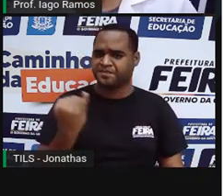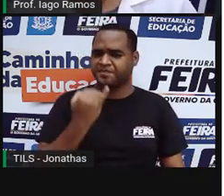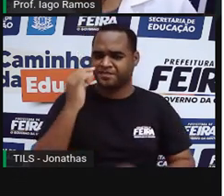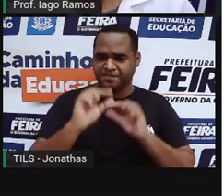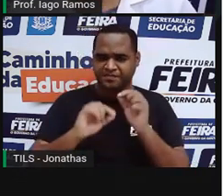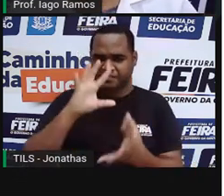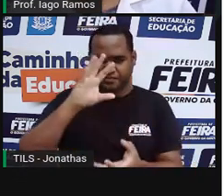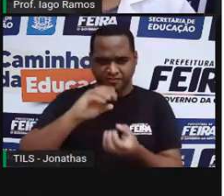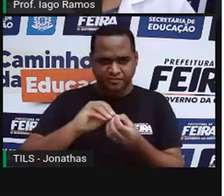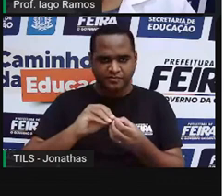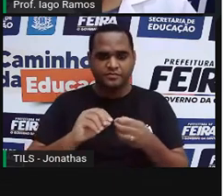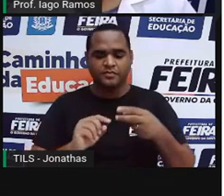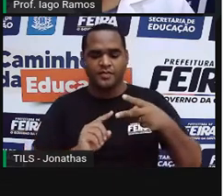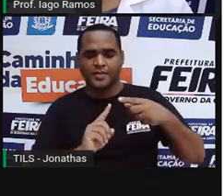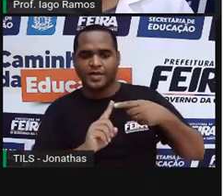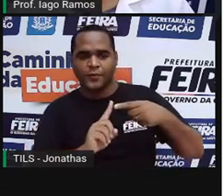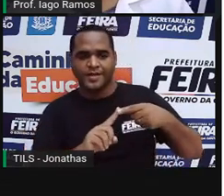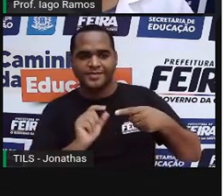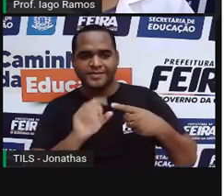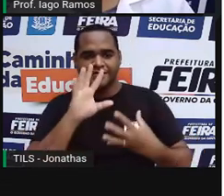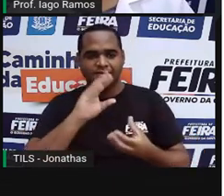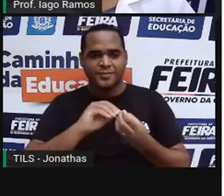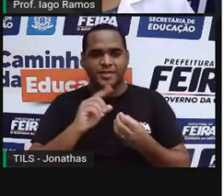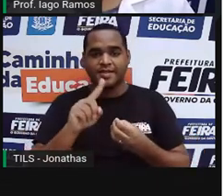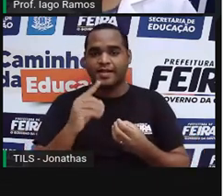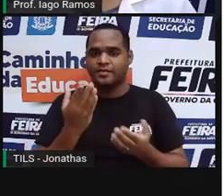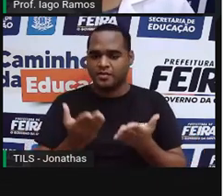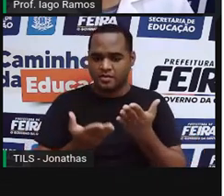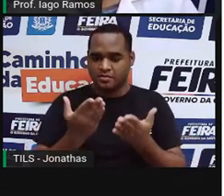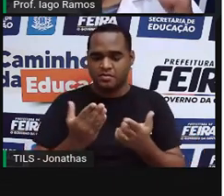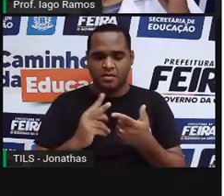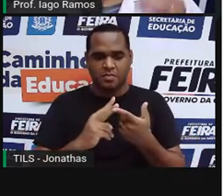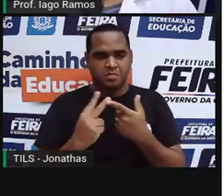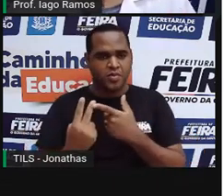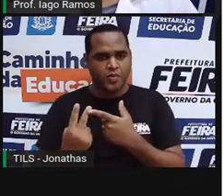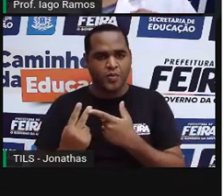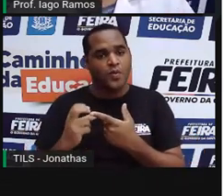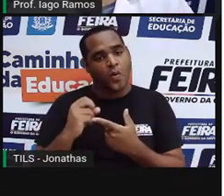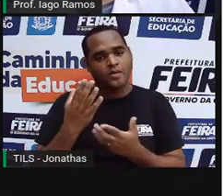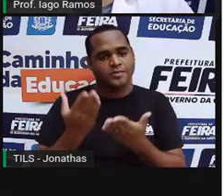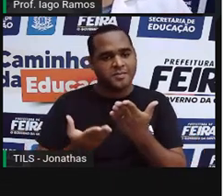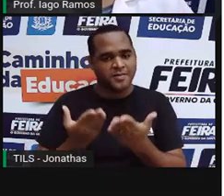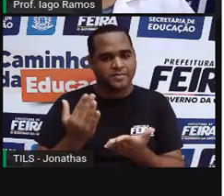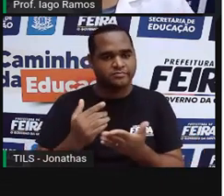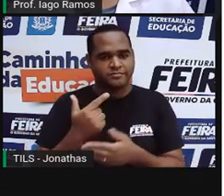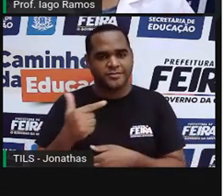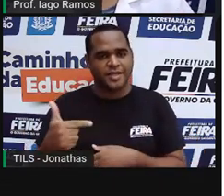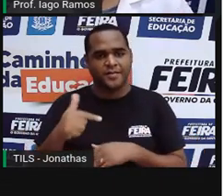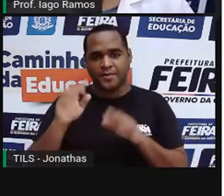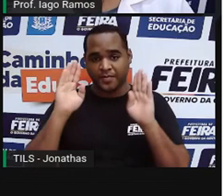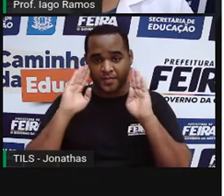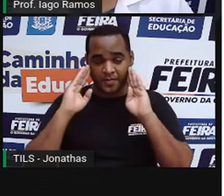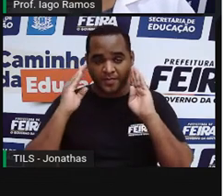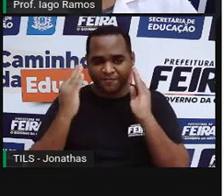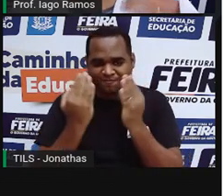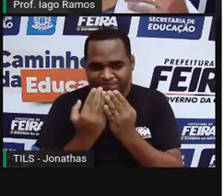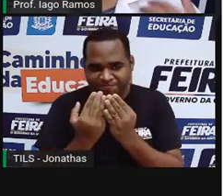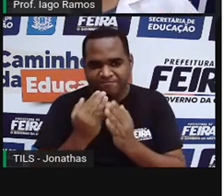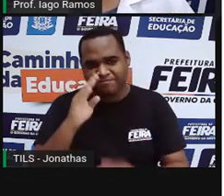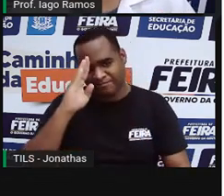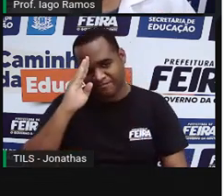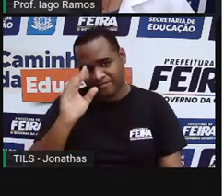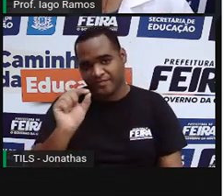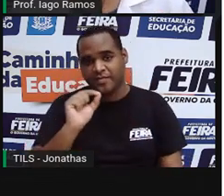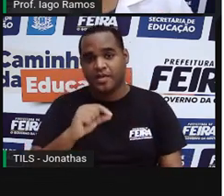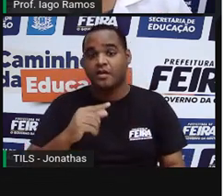compreender a ideia de grandezas não proporcionais. Esse foi o objetivo da nossa aula, né? Desde